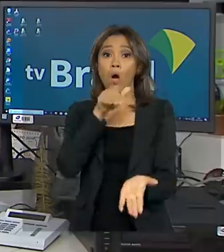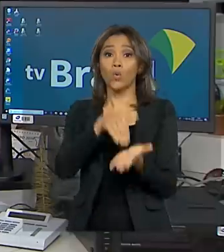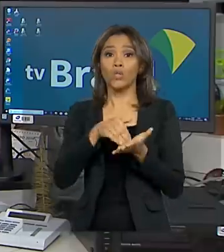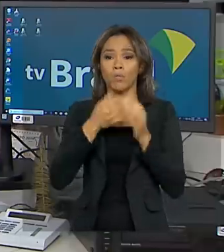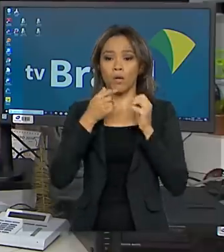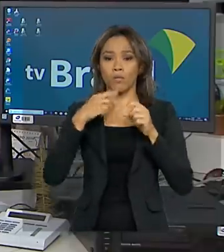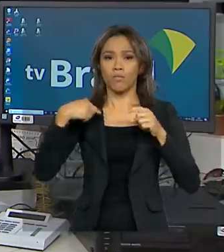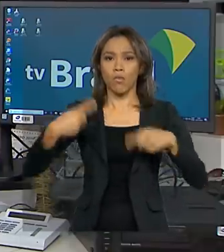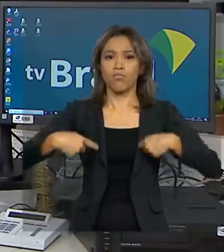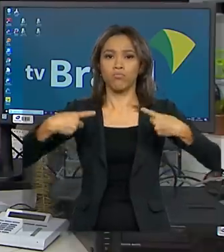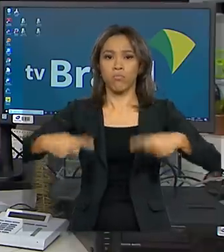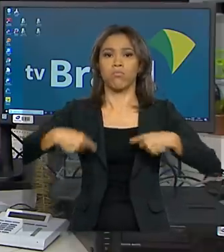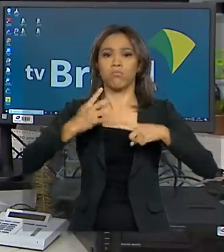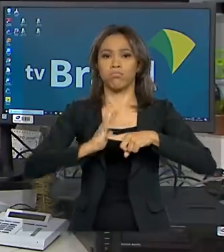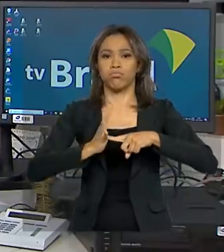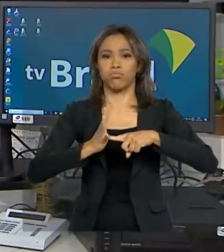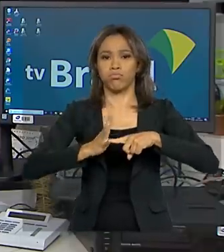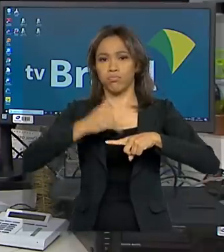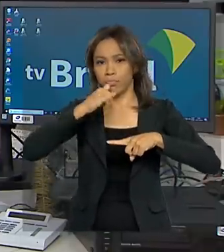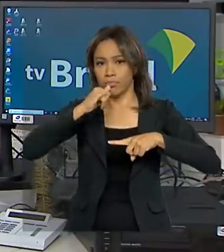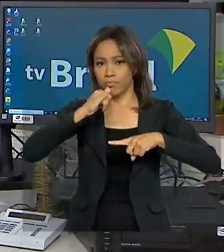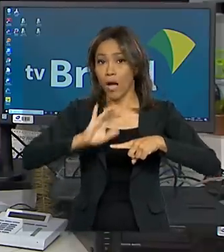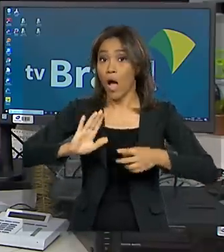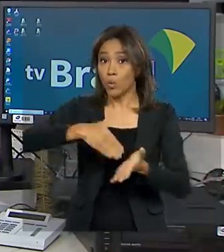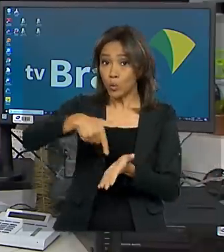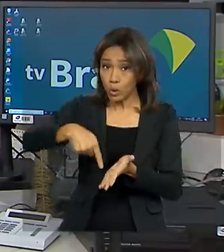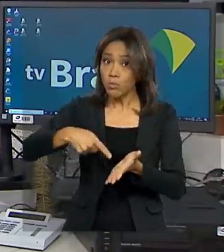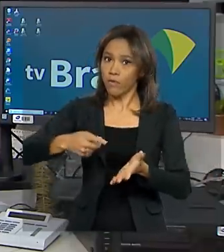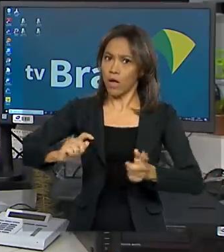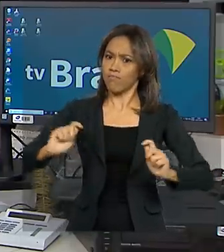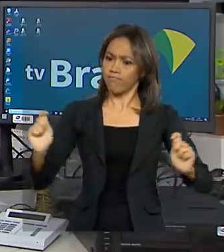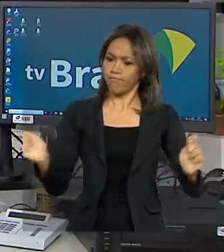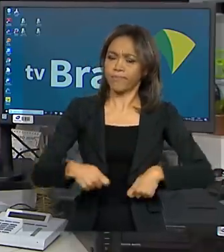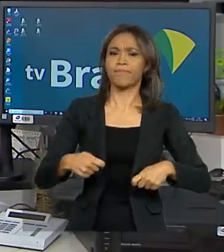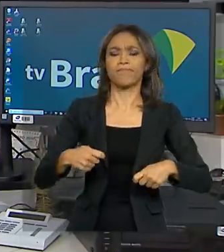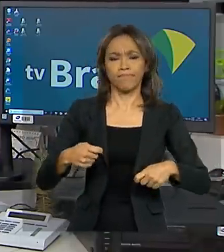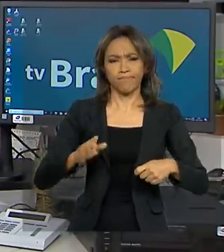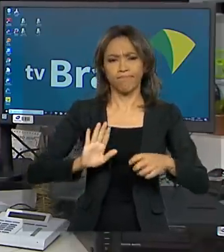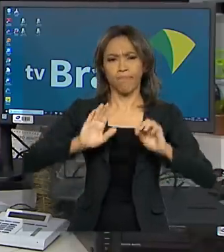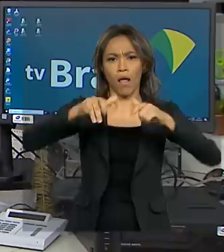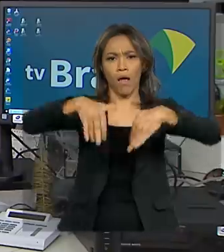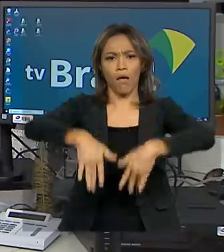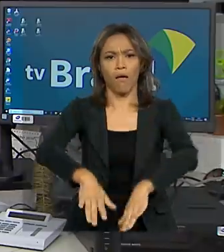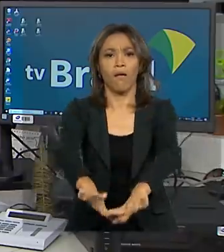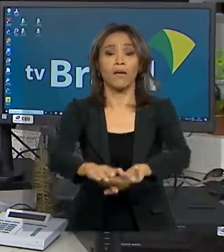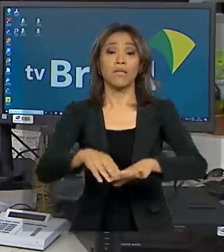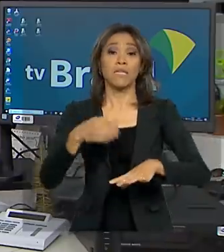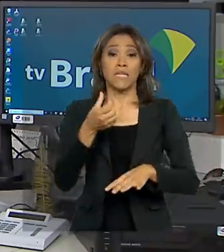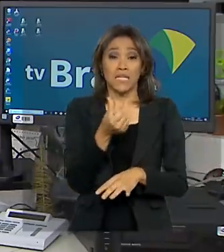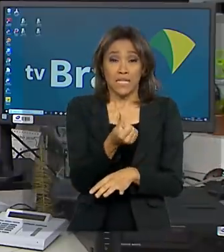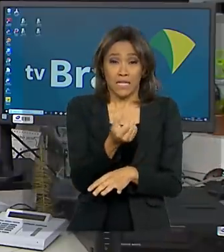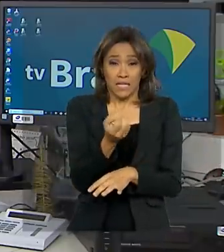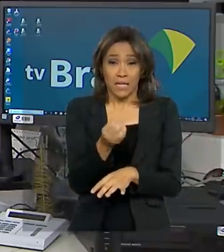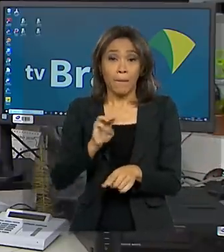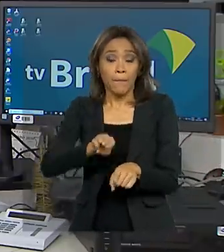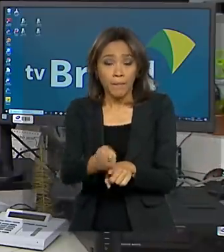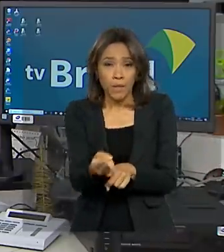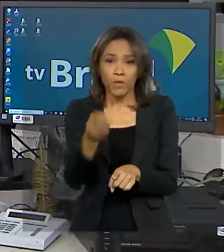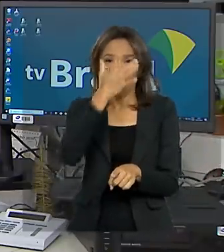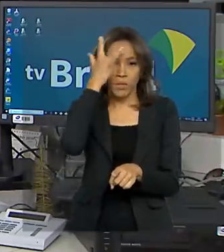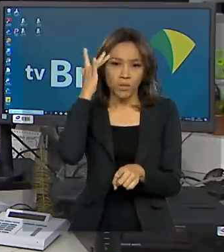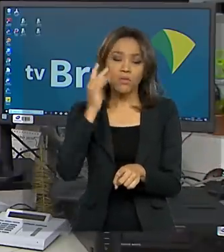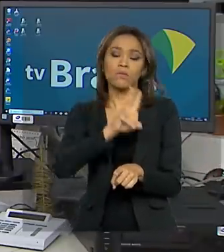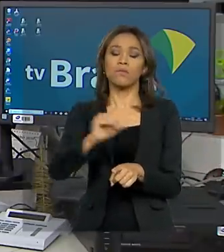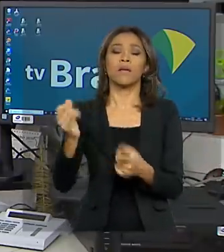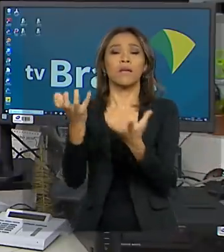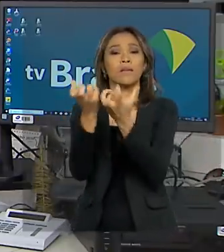hidrelétrica, que a partir de agora vai funcionar com toda a capacidade. Cerca de 60 milhões de pessoas em todo o país vão